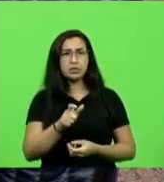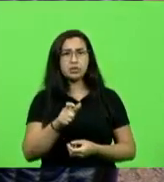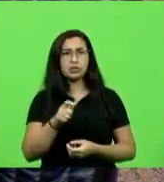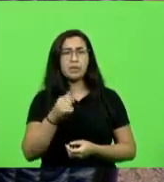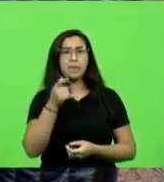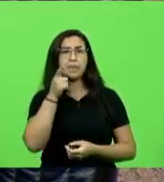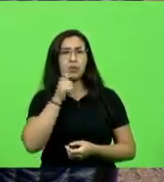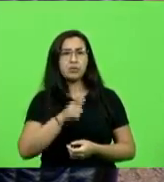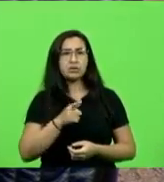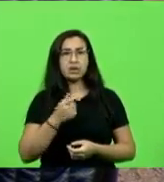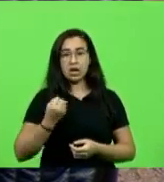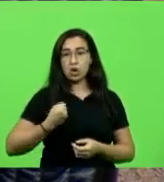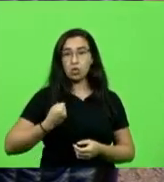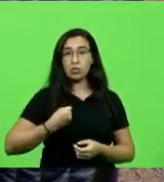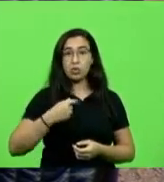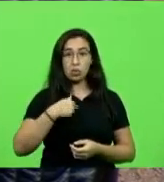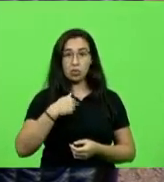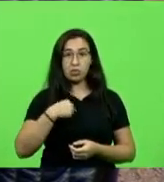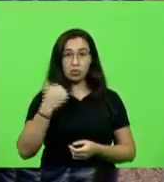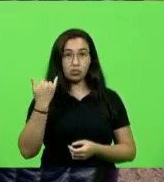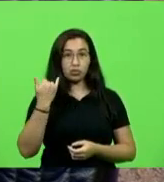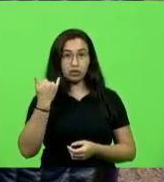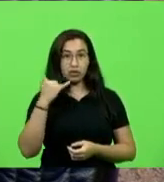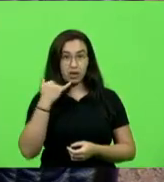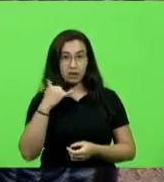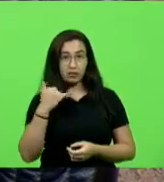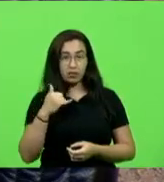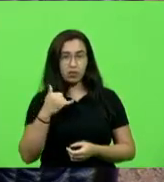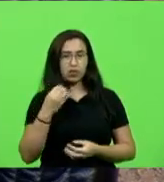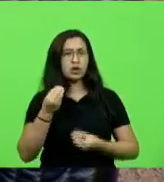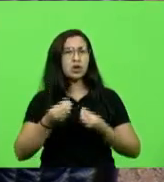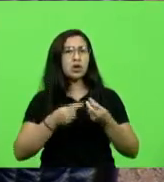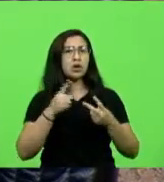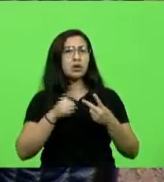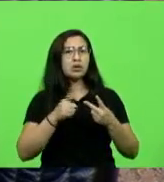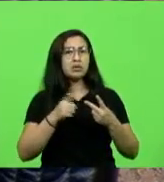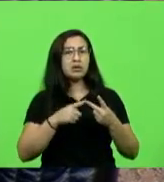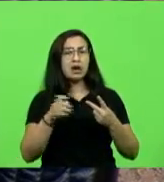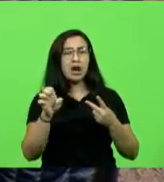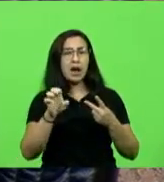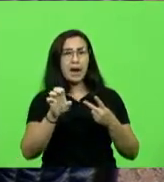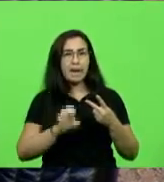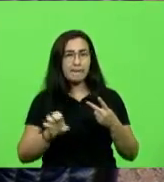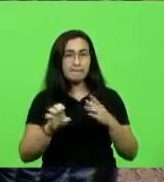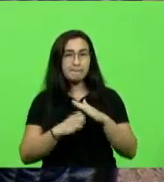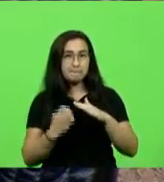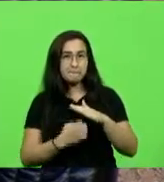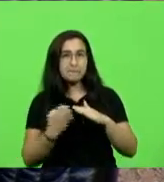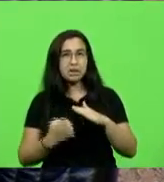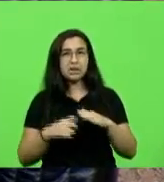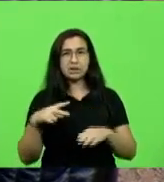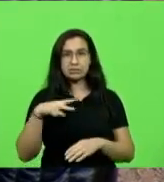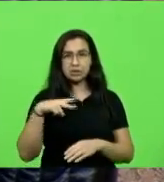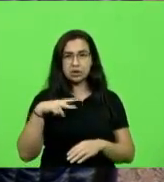telefônicos sem minha autorização, segundo, como alguém pode ter acesso a uma empresa privada, uma fintech, um